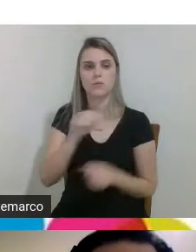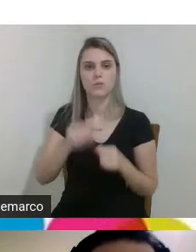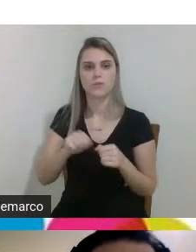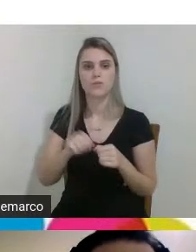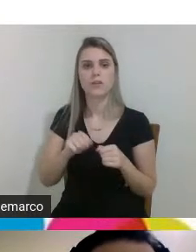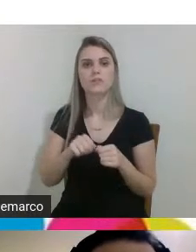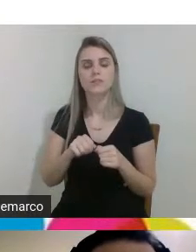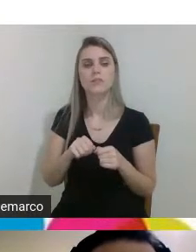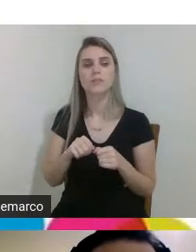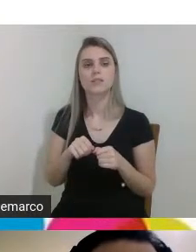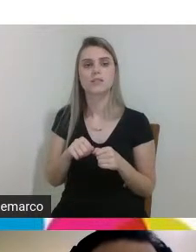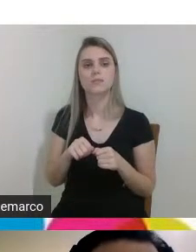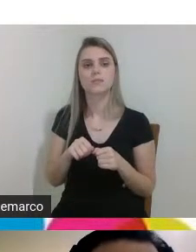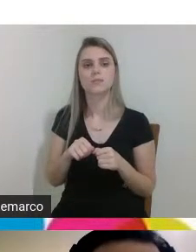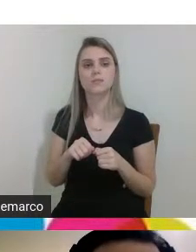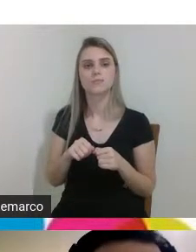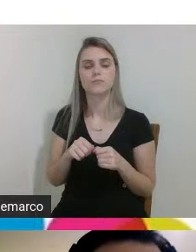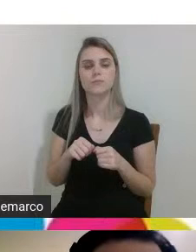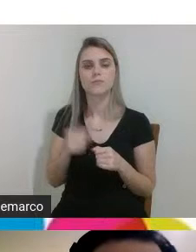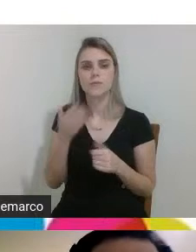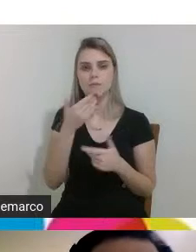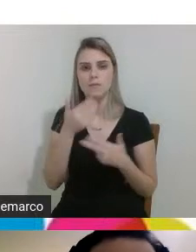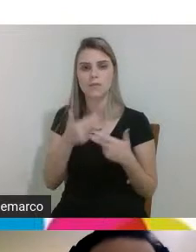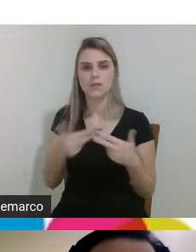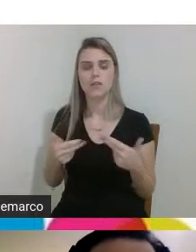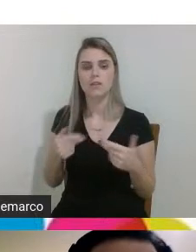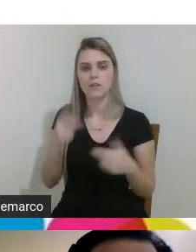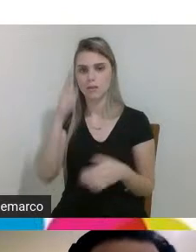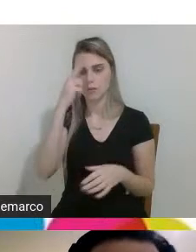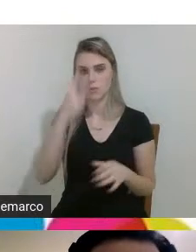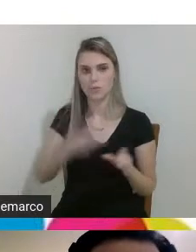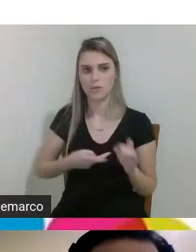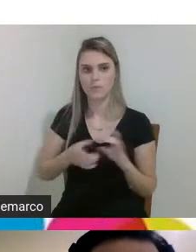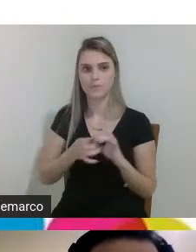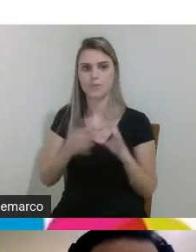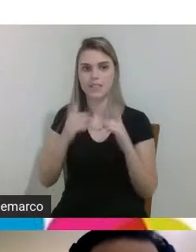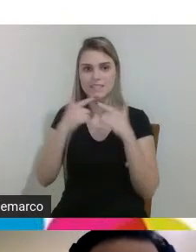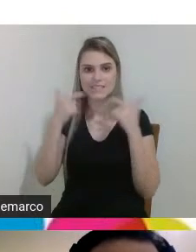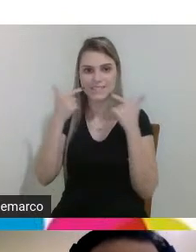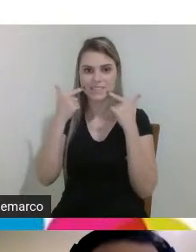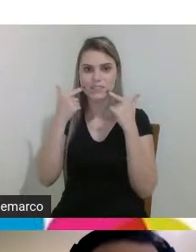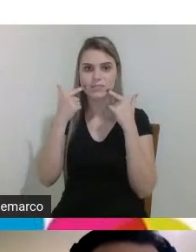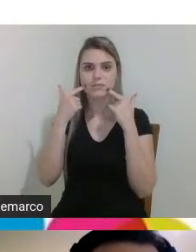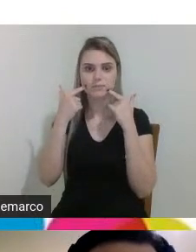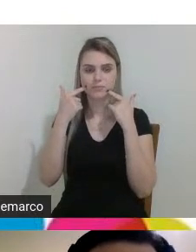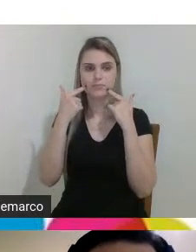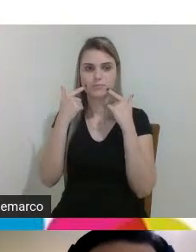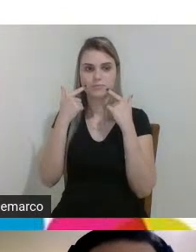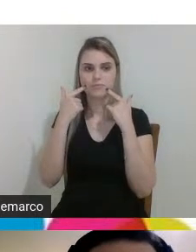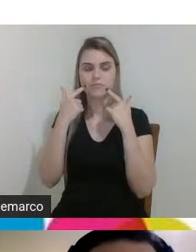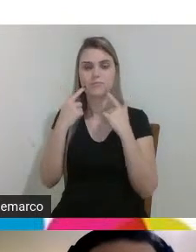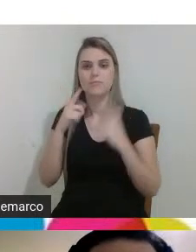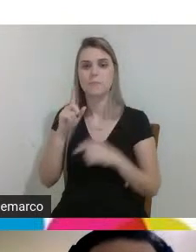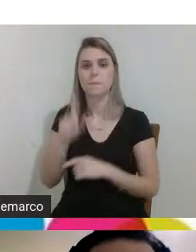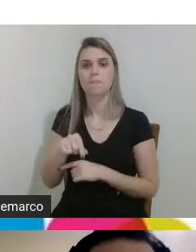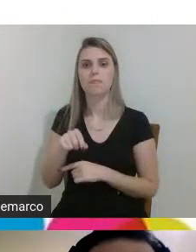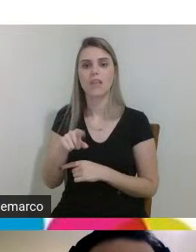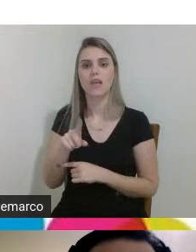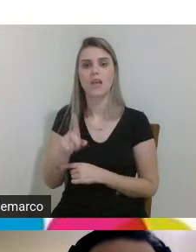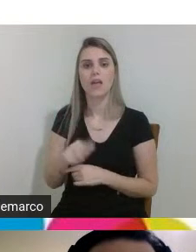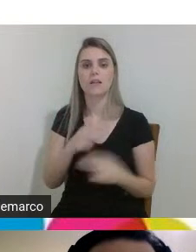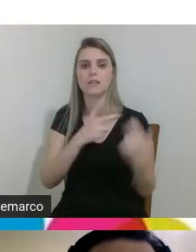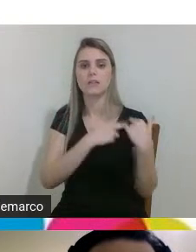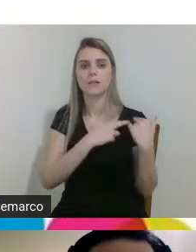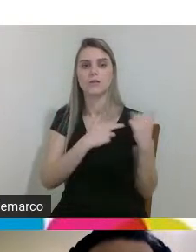uma refeição com autonomia né aquele sorriso no rosto né isso é é o papel do